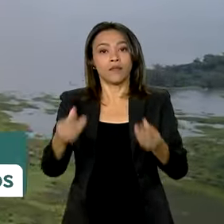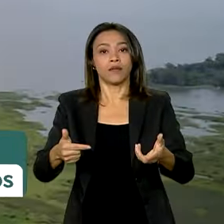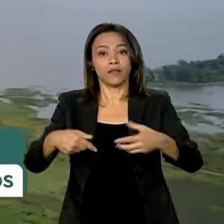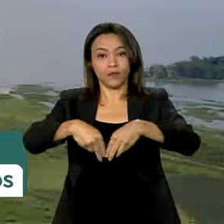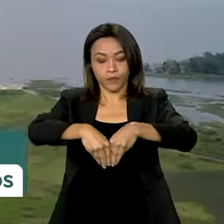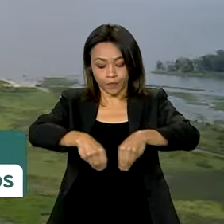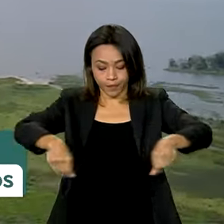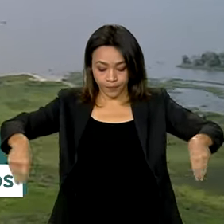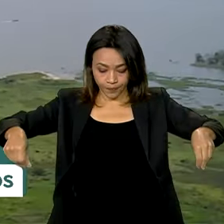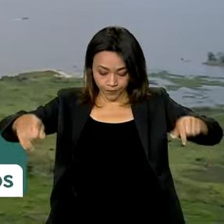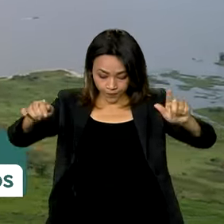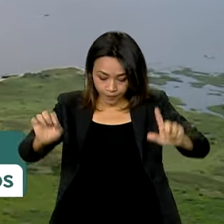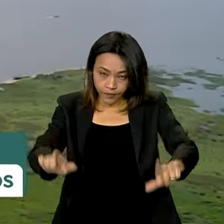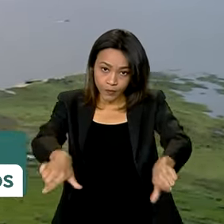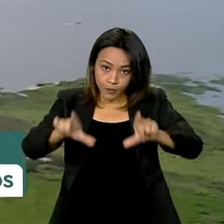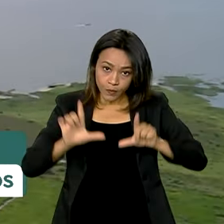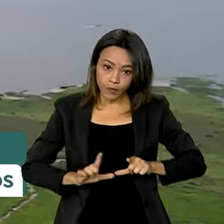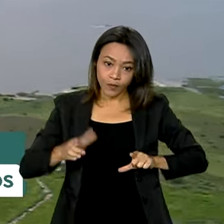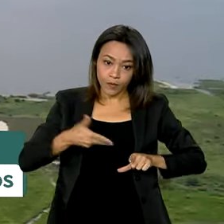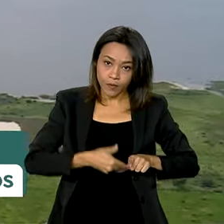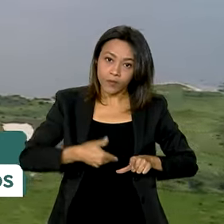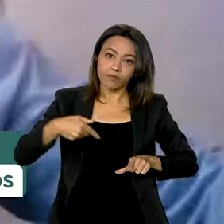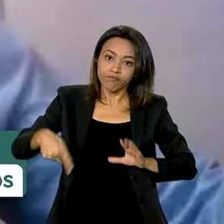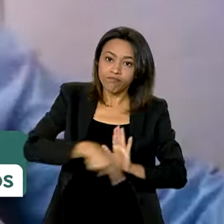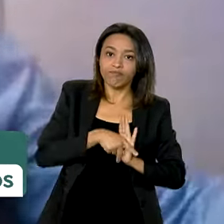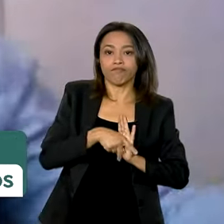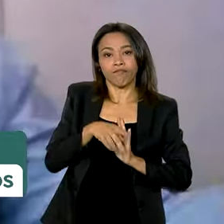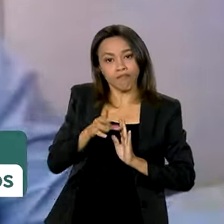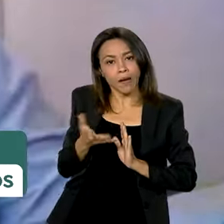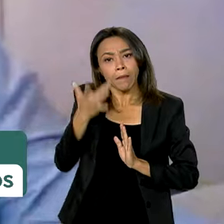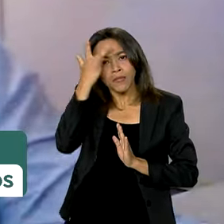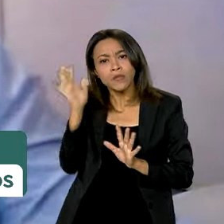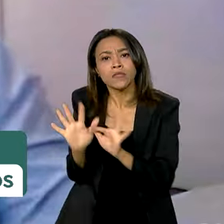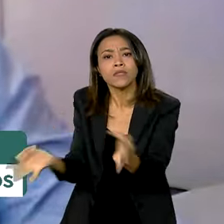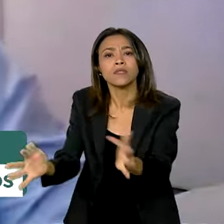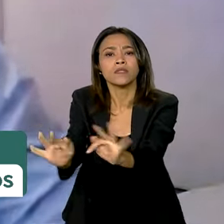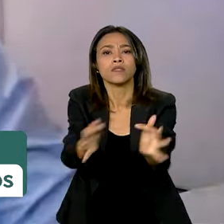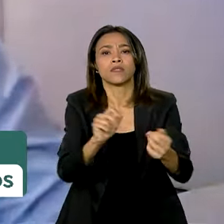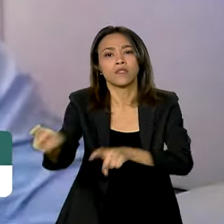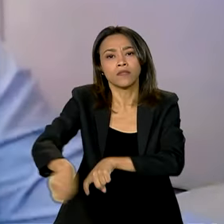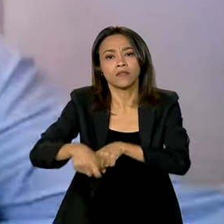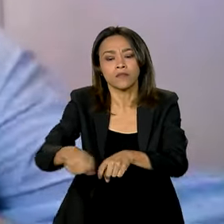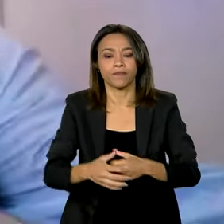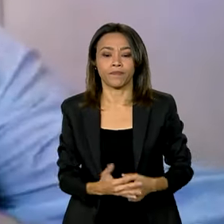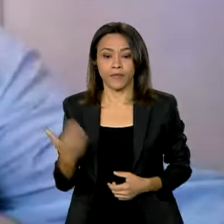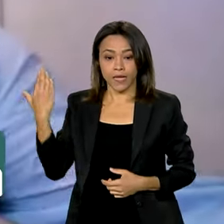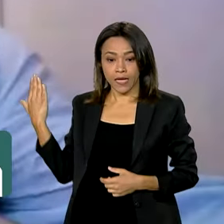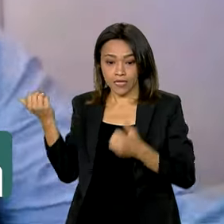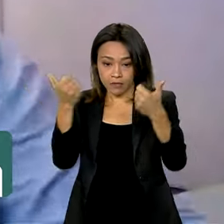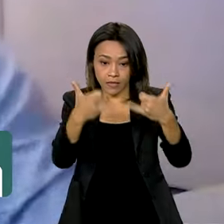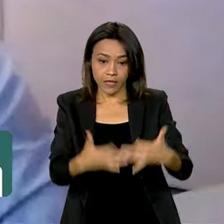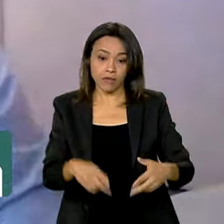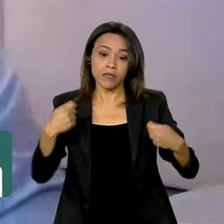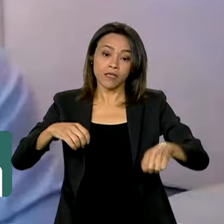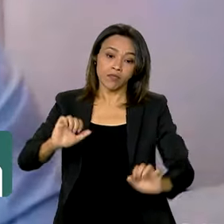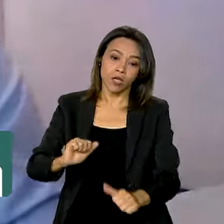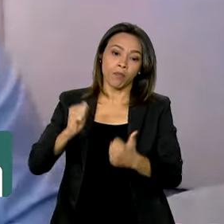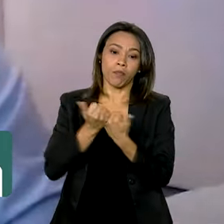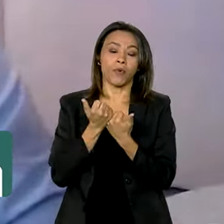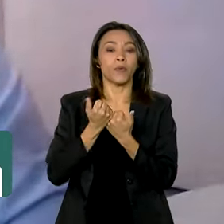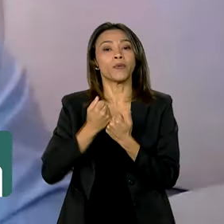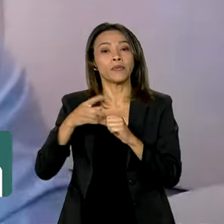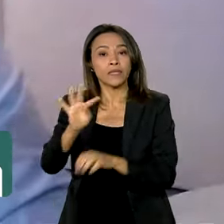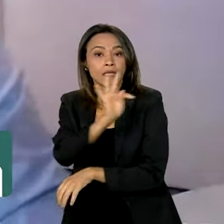incentivos a pequenos produtores locais. A gente precisa do que? A gente precisa de assistência técnica, extensão